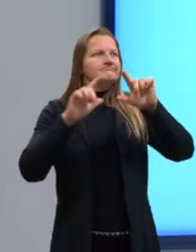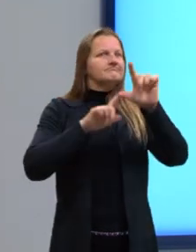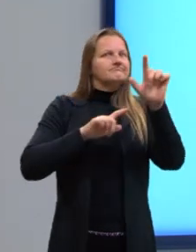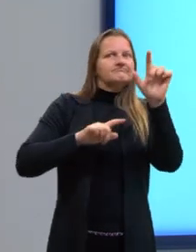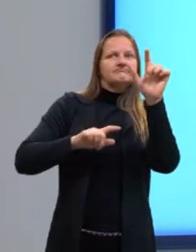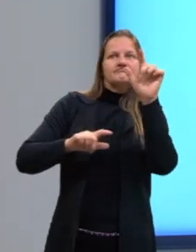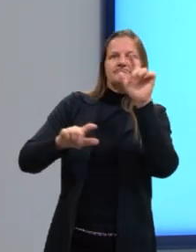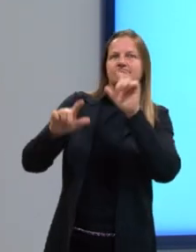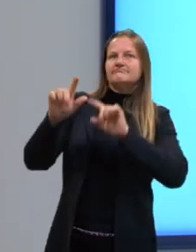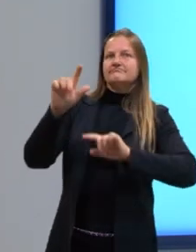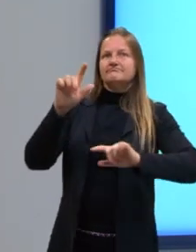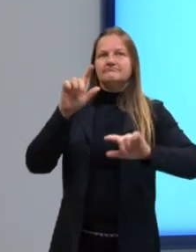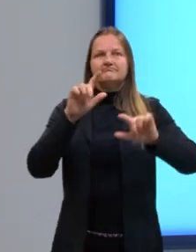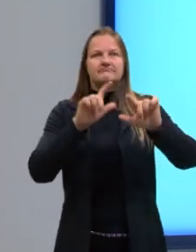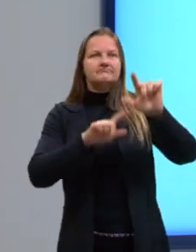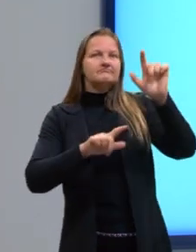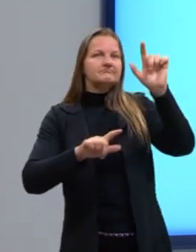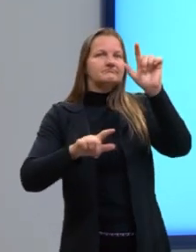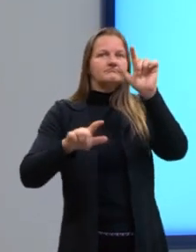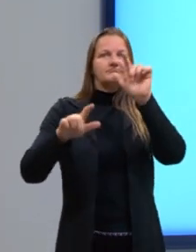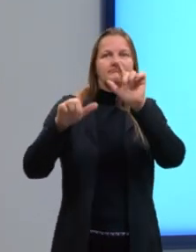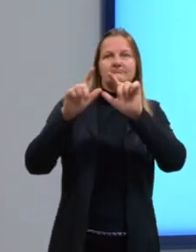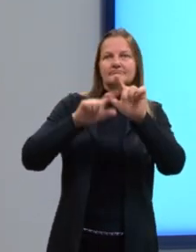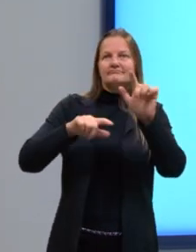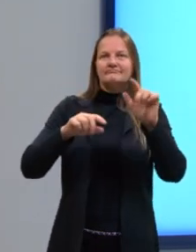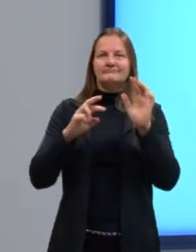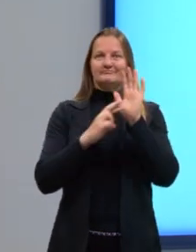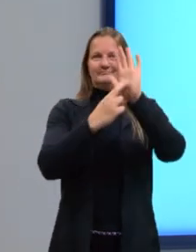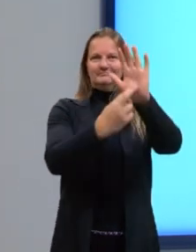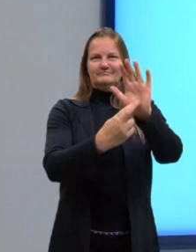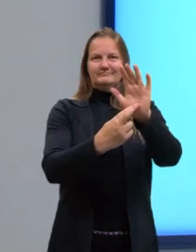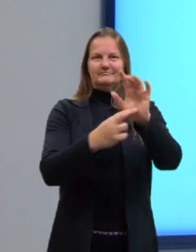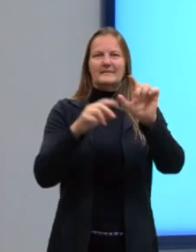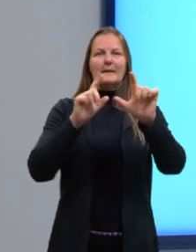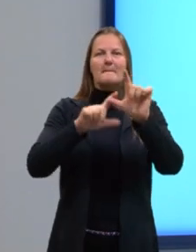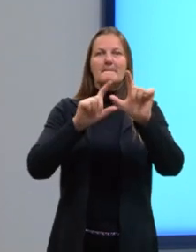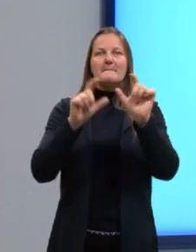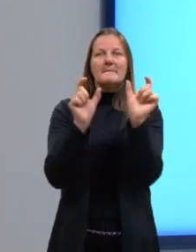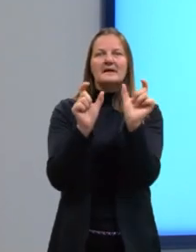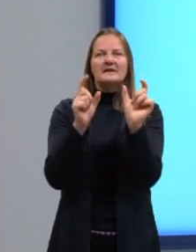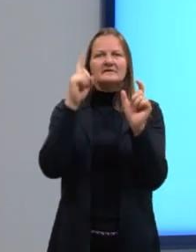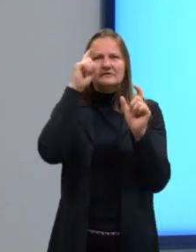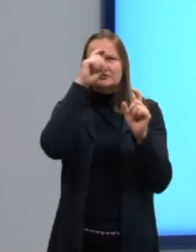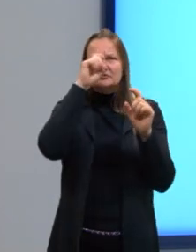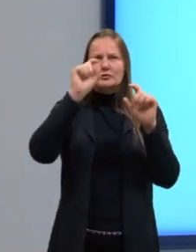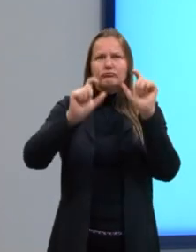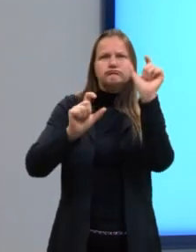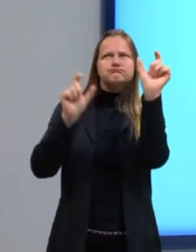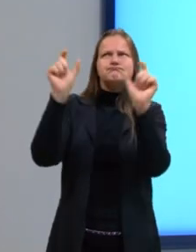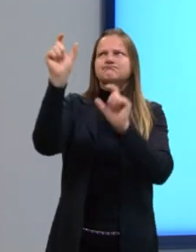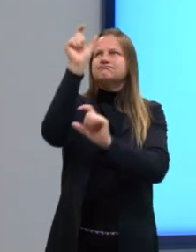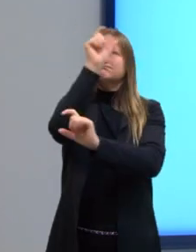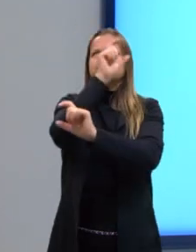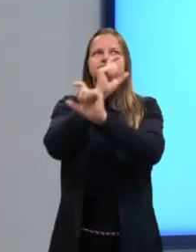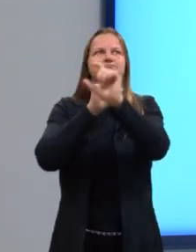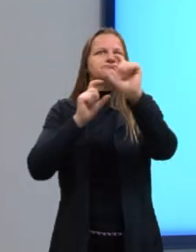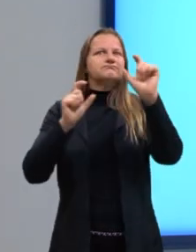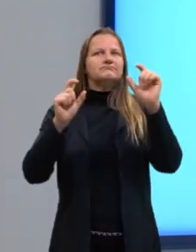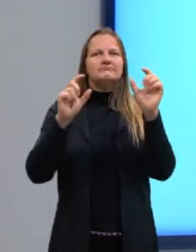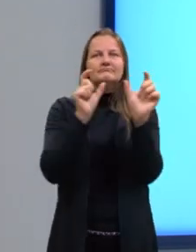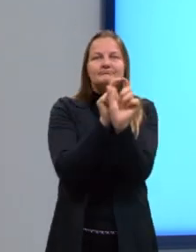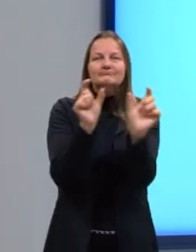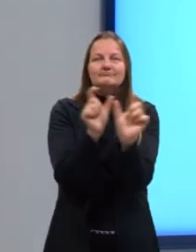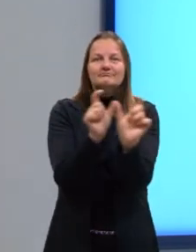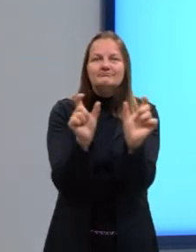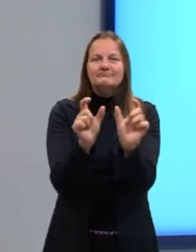que eu melhor encontrei para representar essa ideia das palavras difíceis e dos sinônimos, por que eles são tantos.